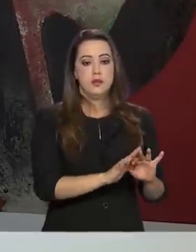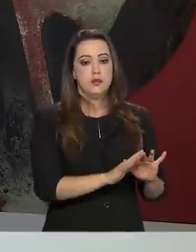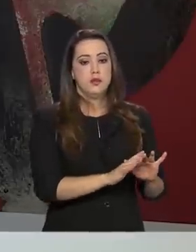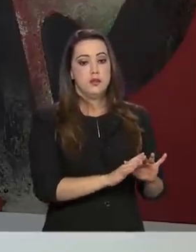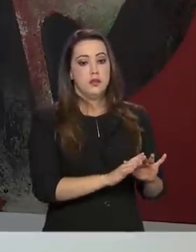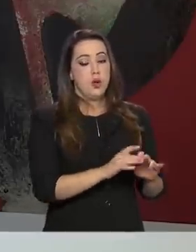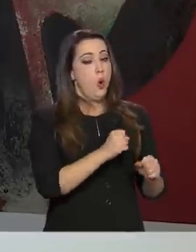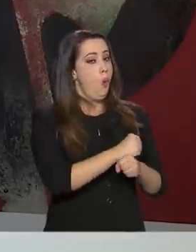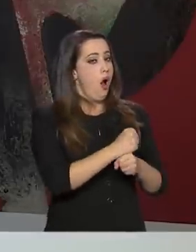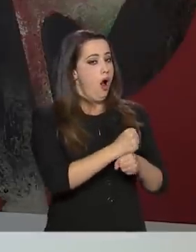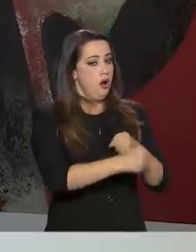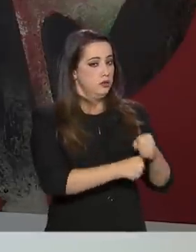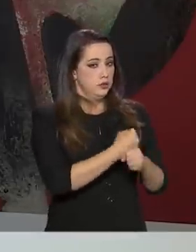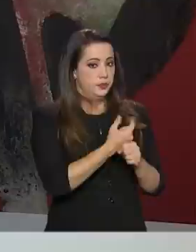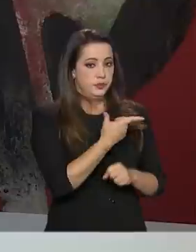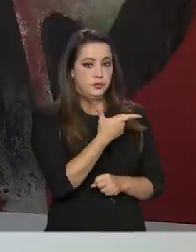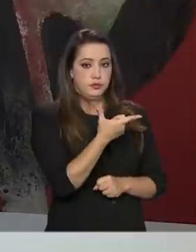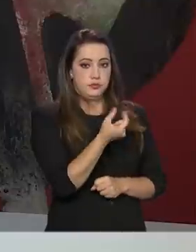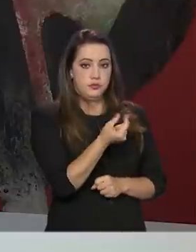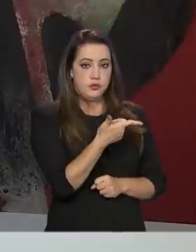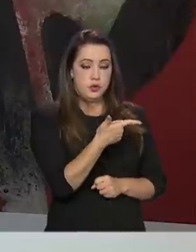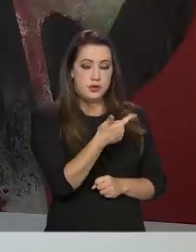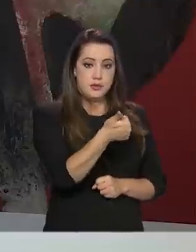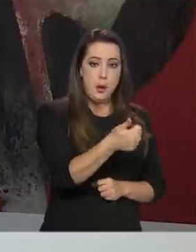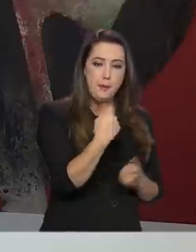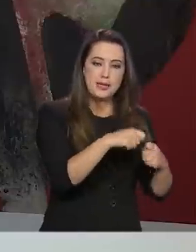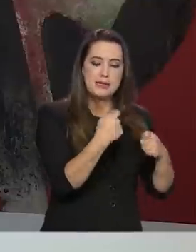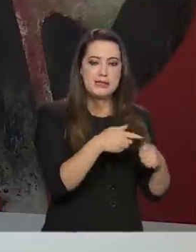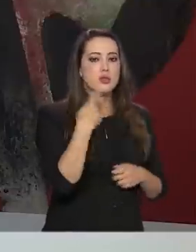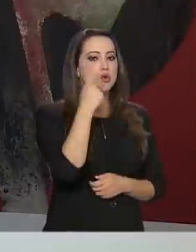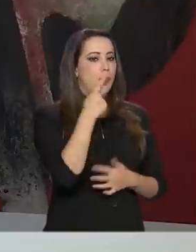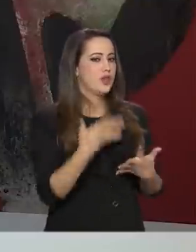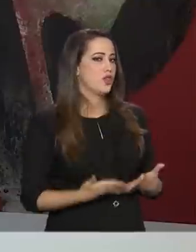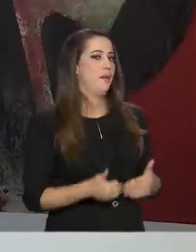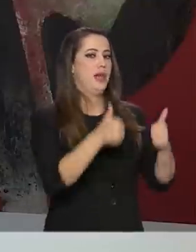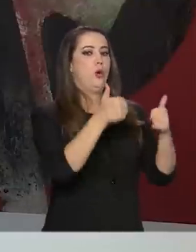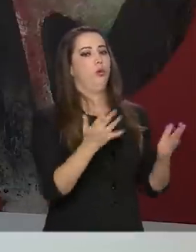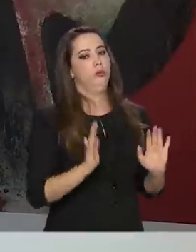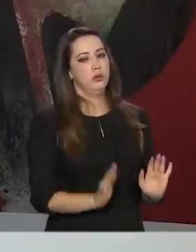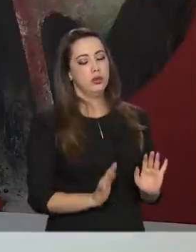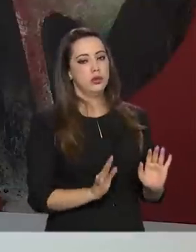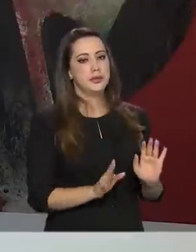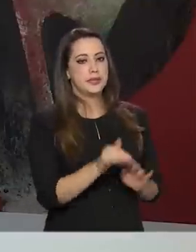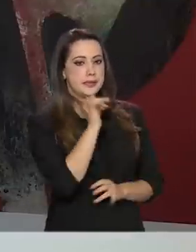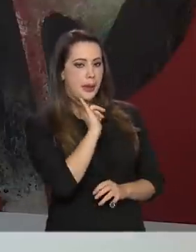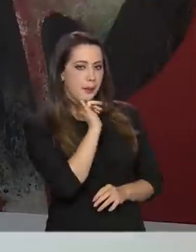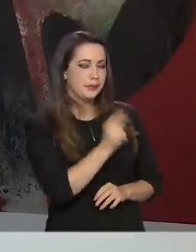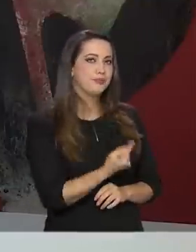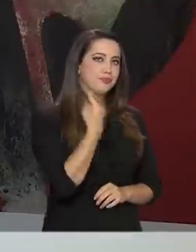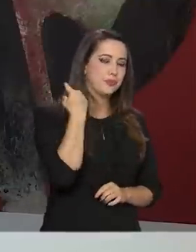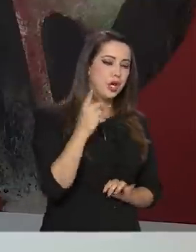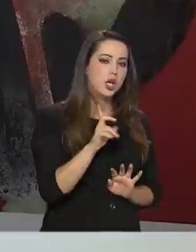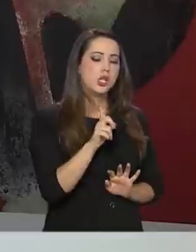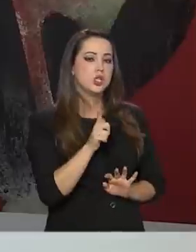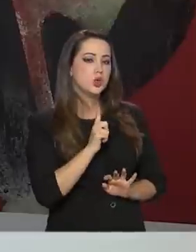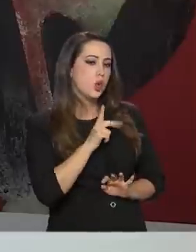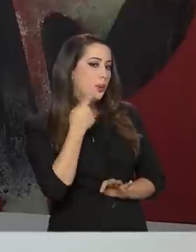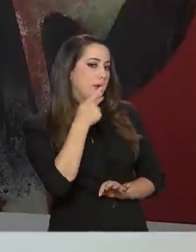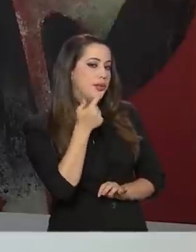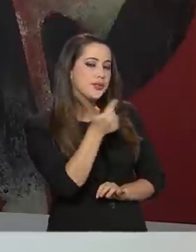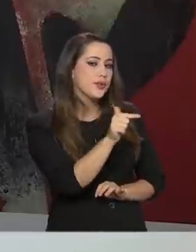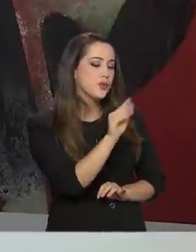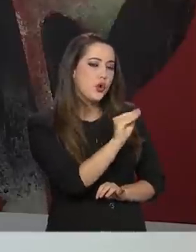em 2021, nós temos que pensar uma política social mais eficiente. Nós temos, no passado bem recente, políticas sociais que não prezavam pelo